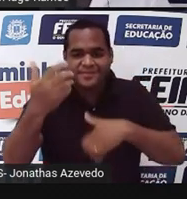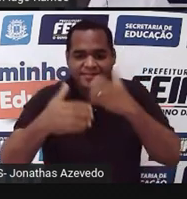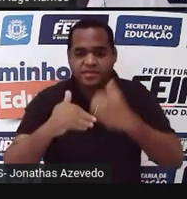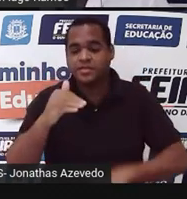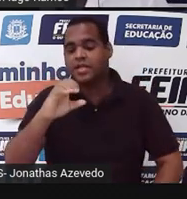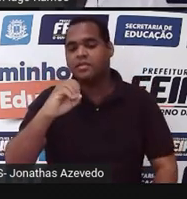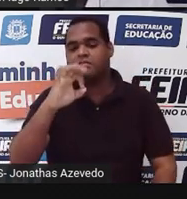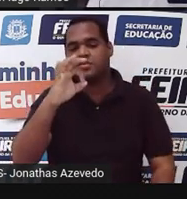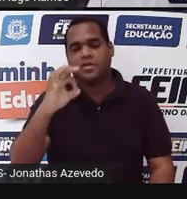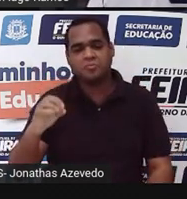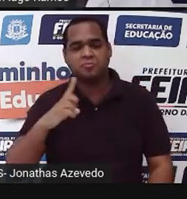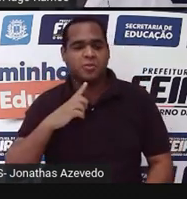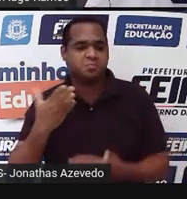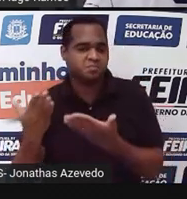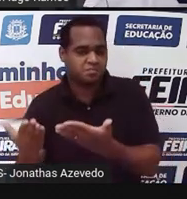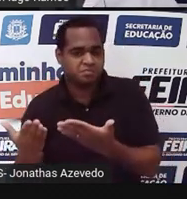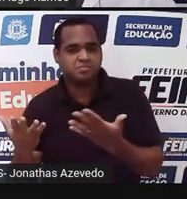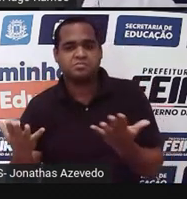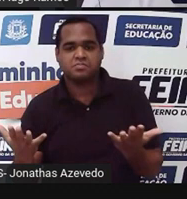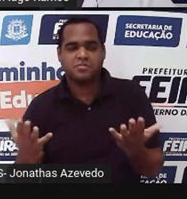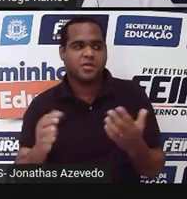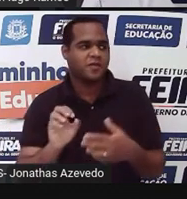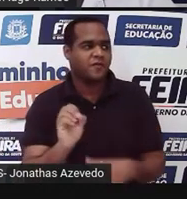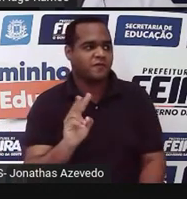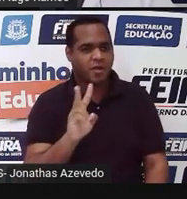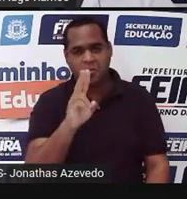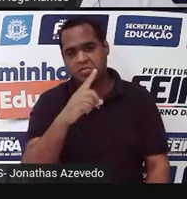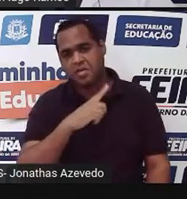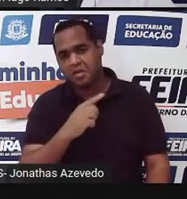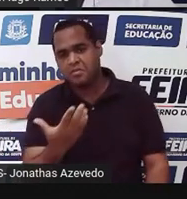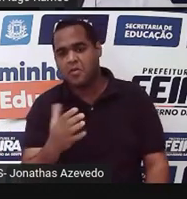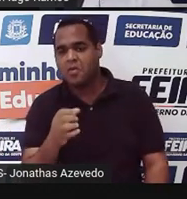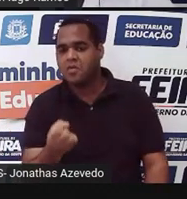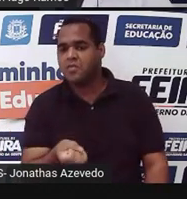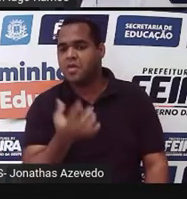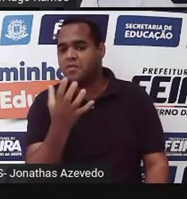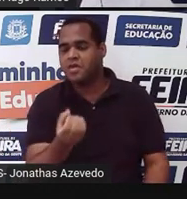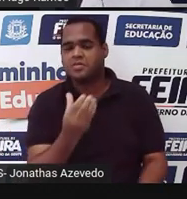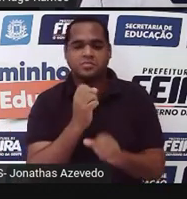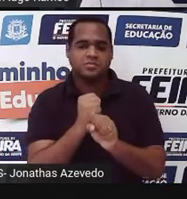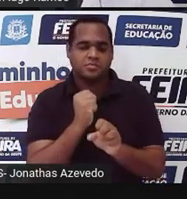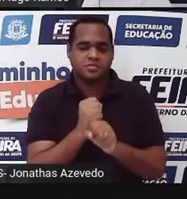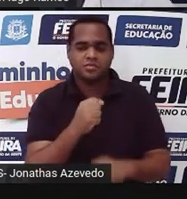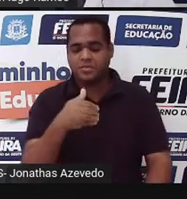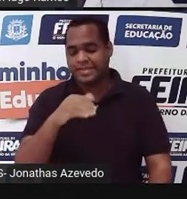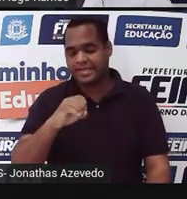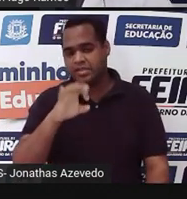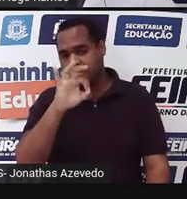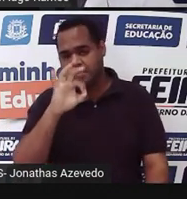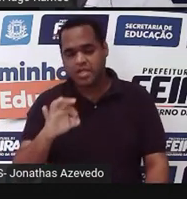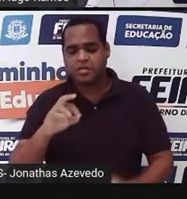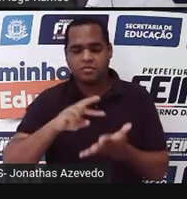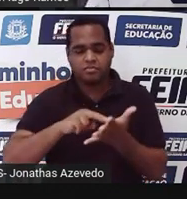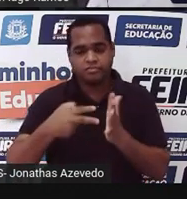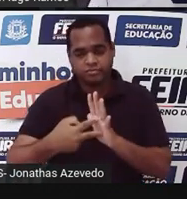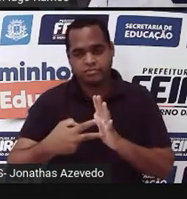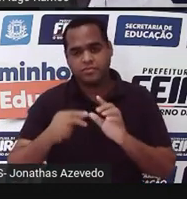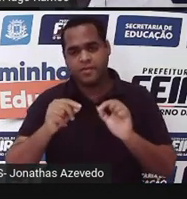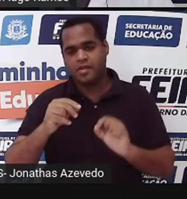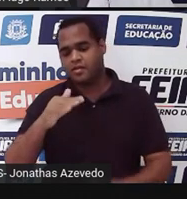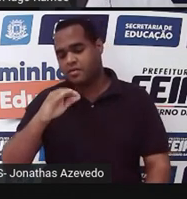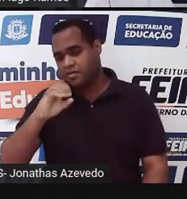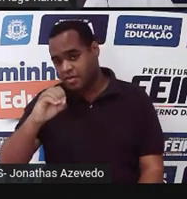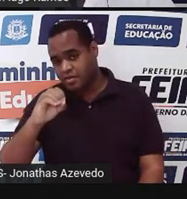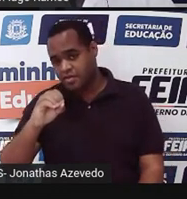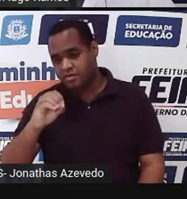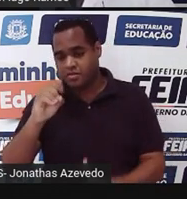% de alguma coisa, de algum valor, de alguma quantidade. 10% significa 10